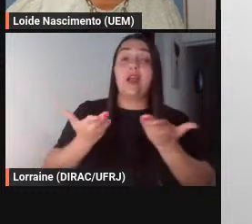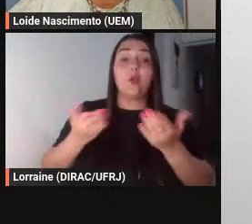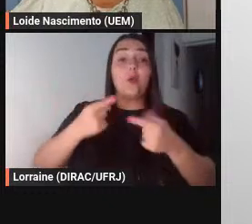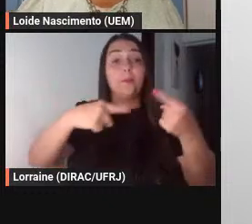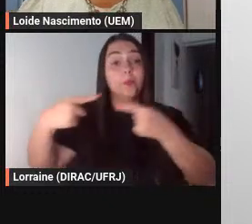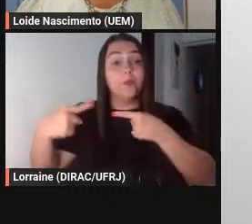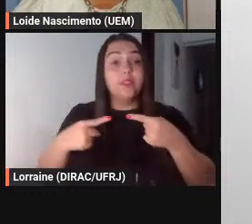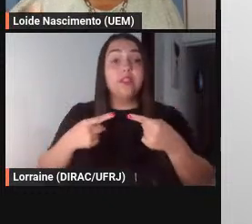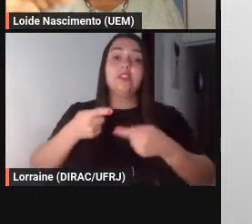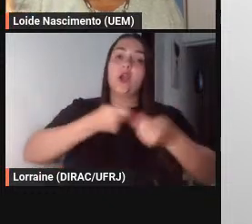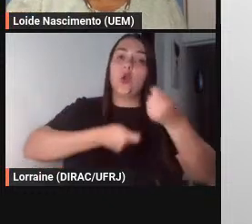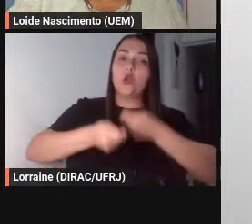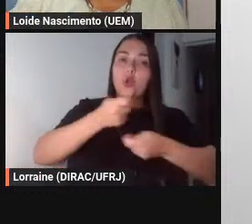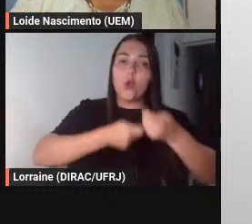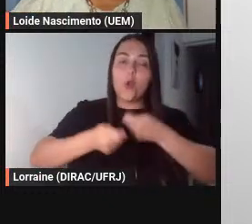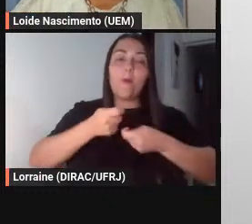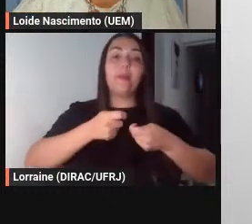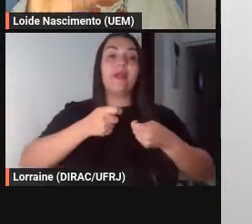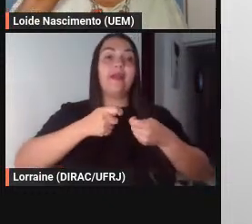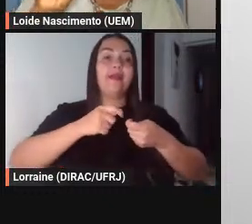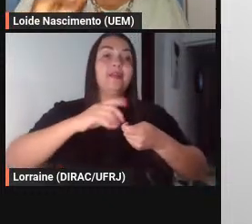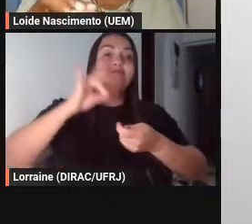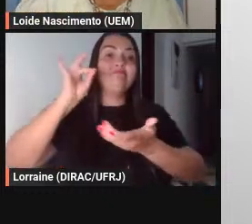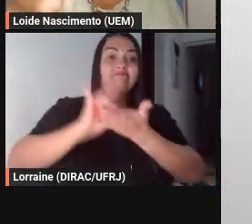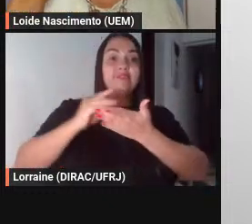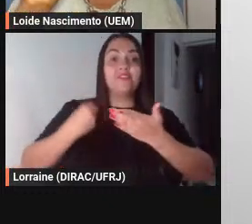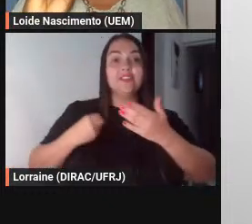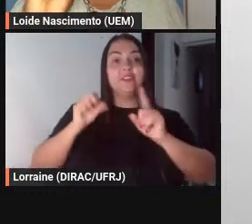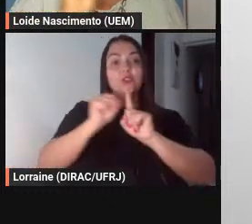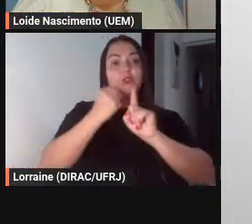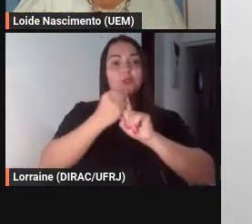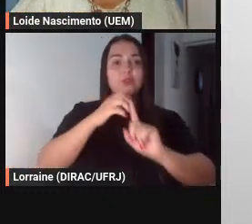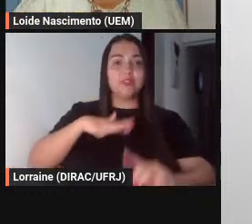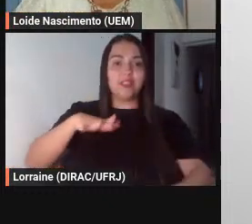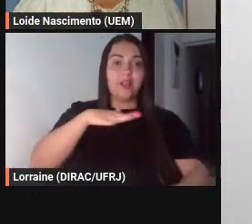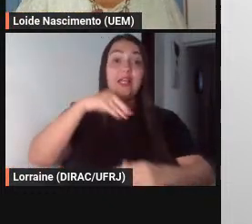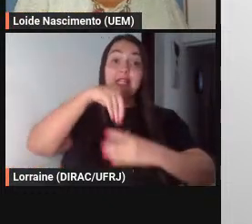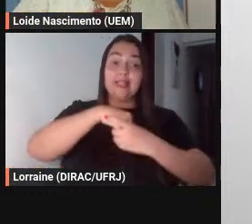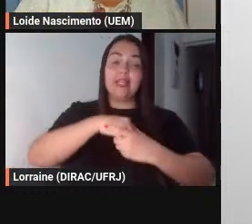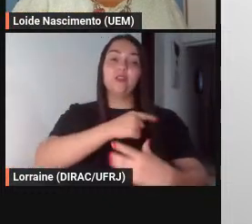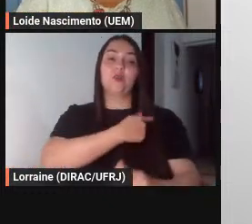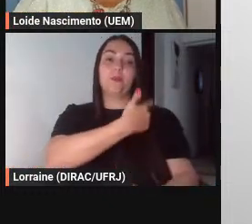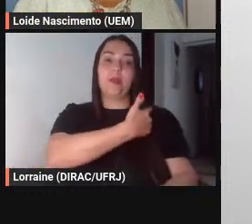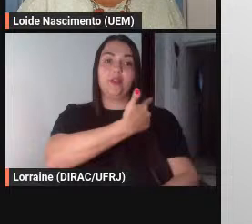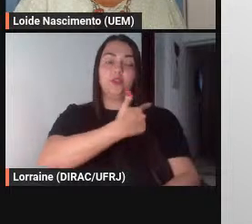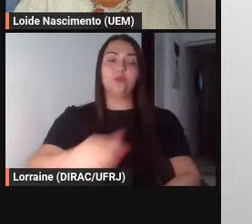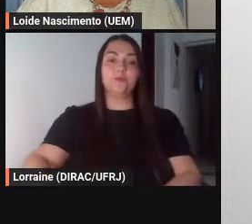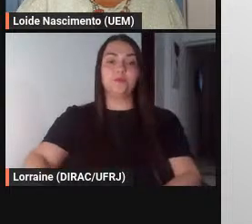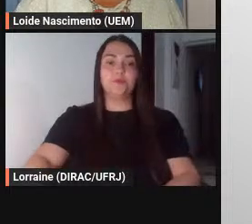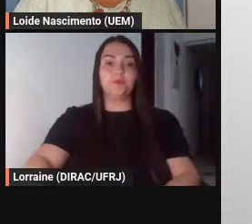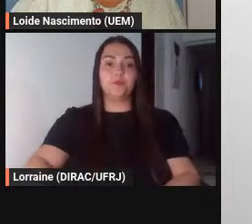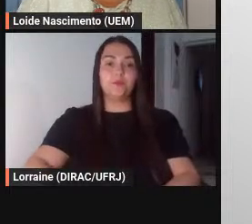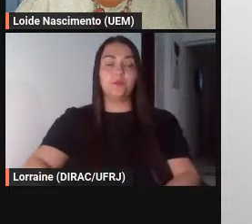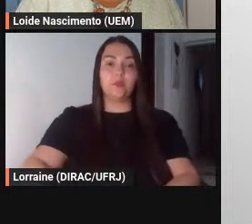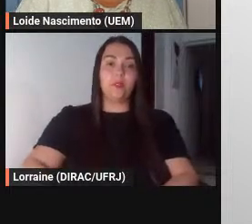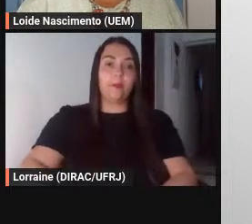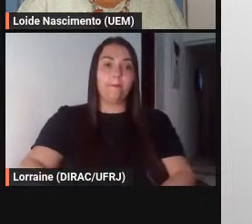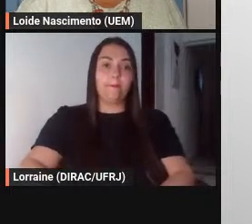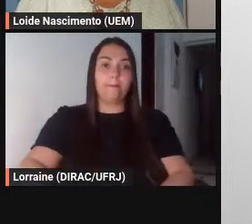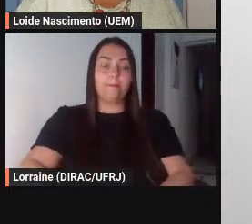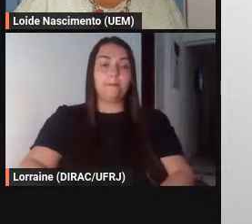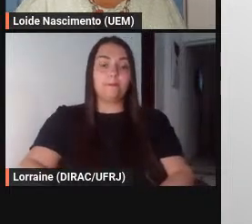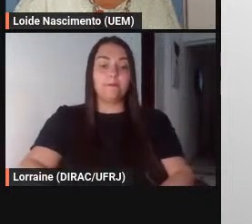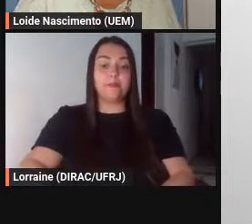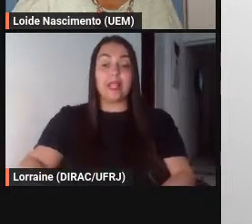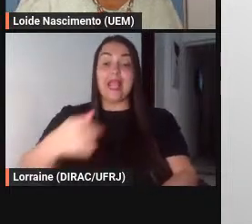econômica da realidade social isso no ensino médio o que eu não consegui né